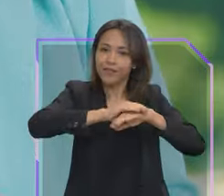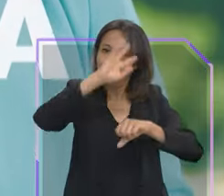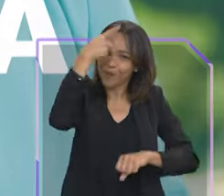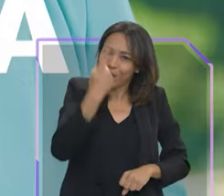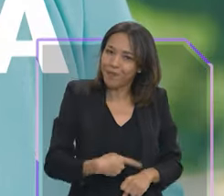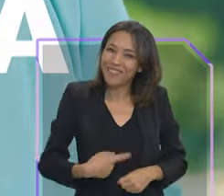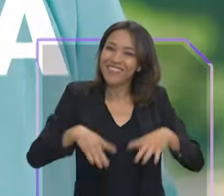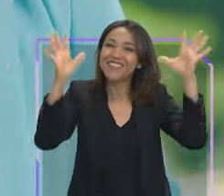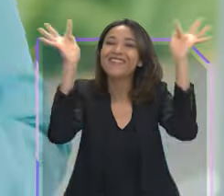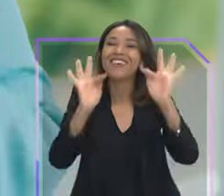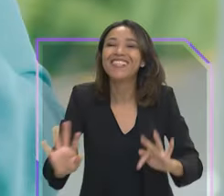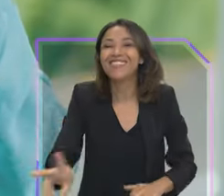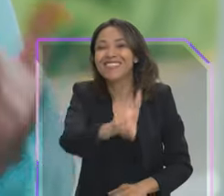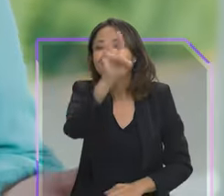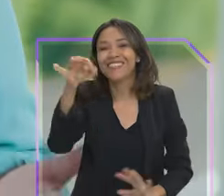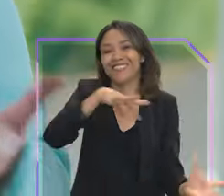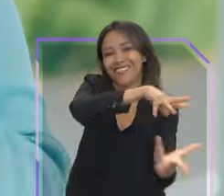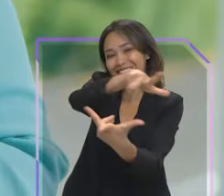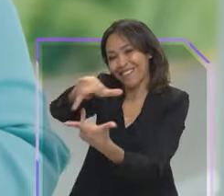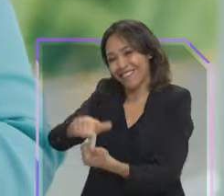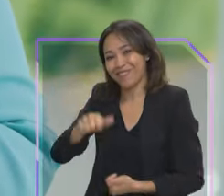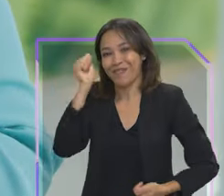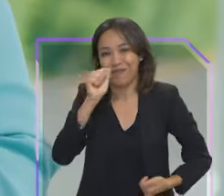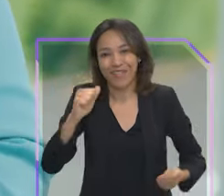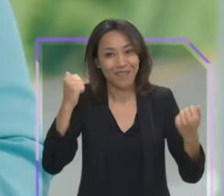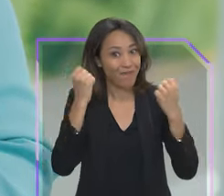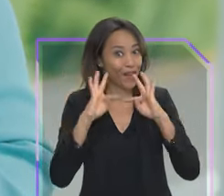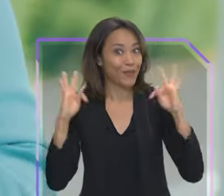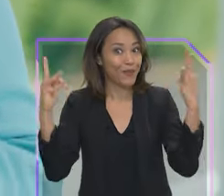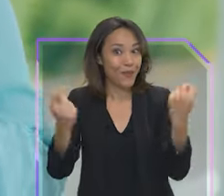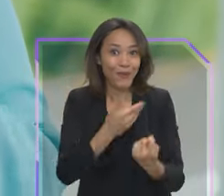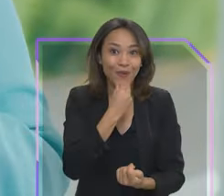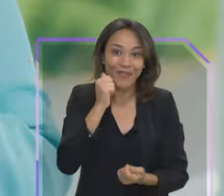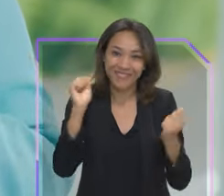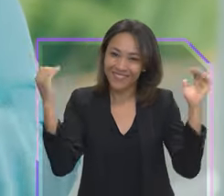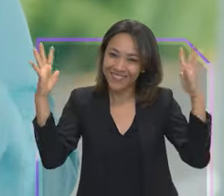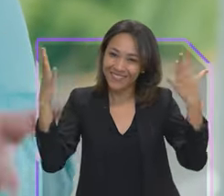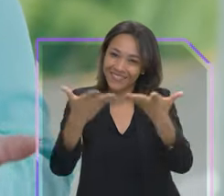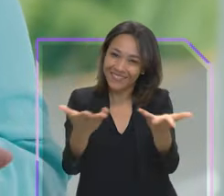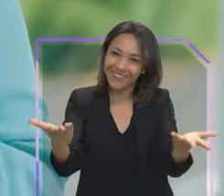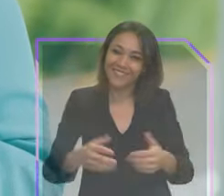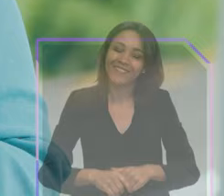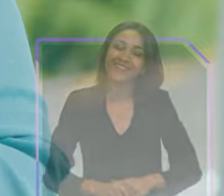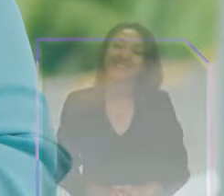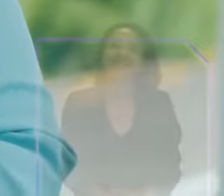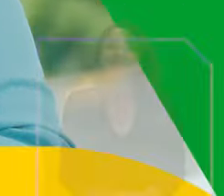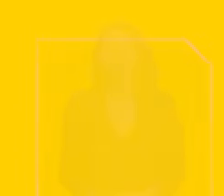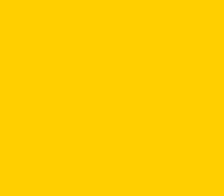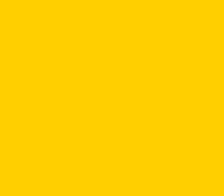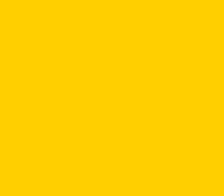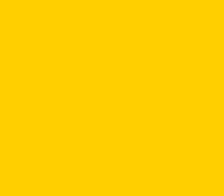igualdade e autonomia. Feliz Dia Internacional das Mulheres para todas e para todos.